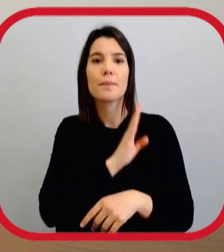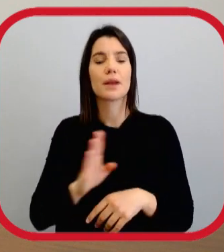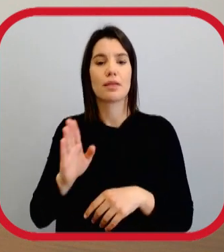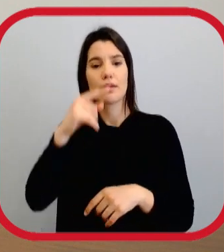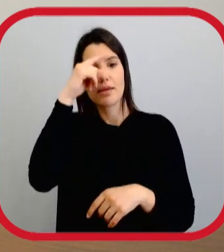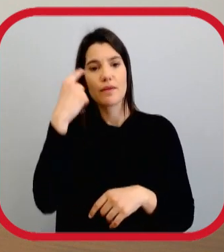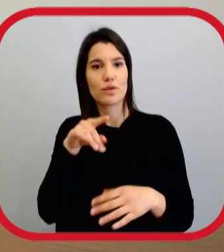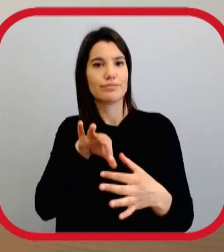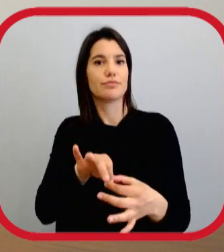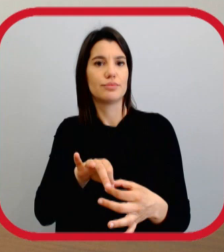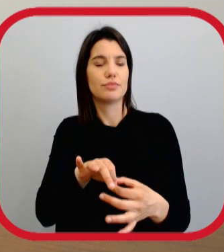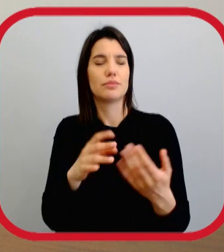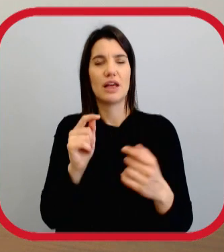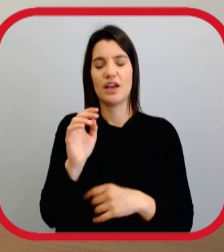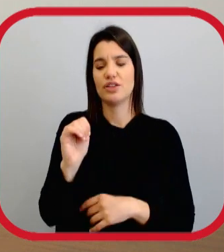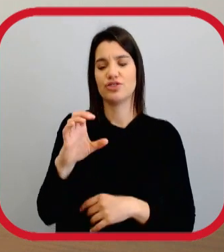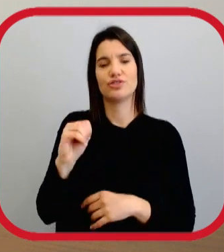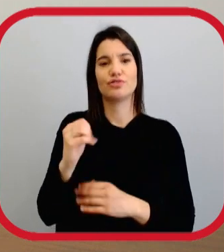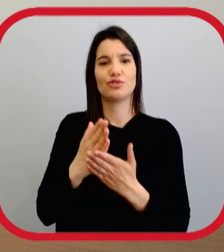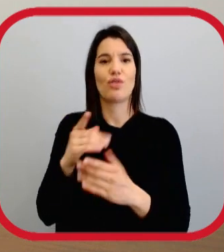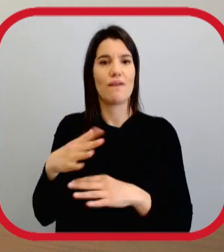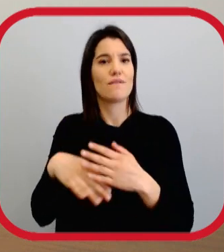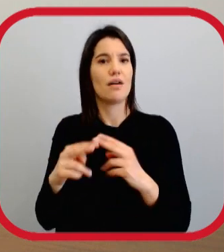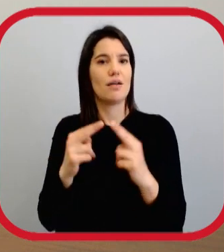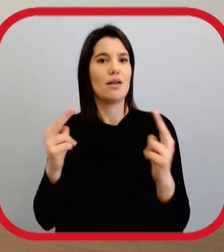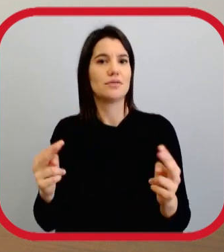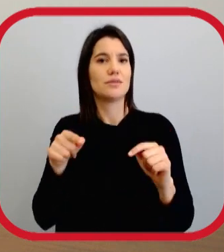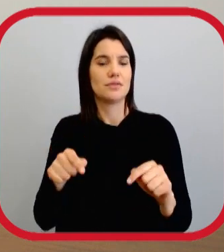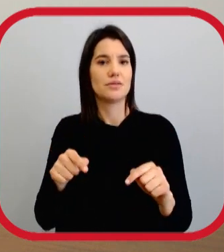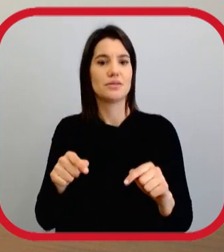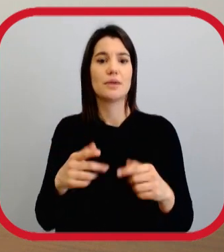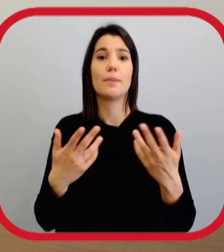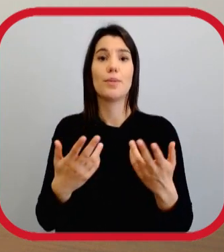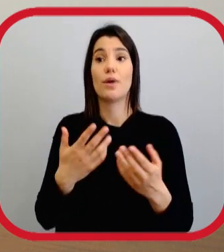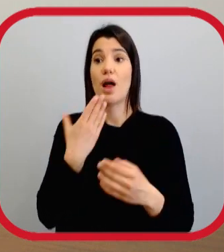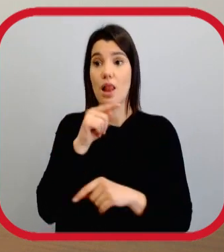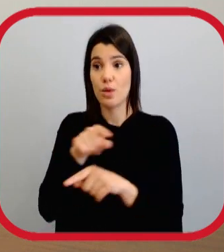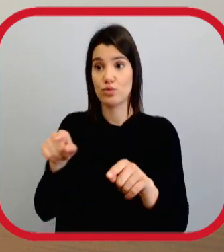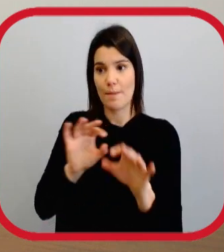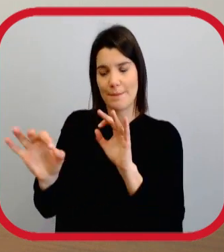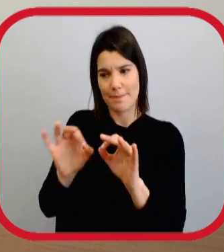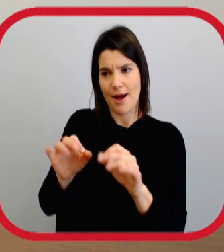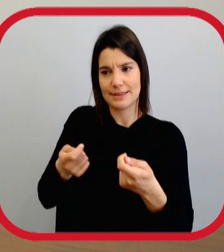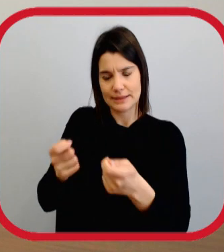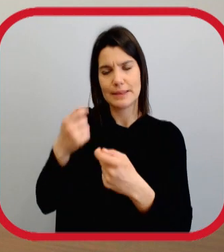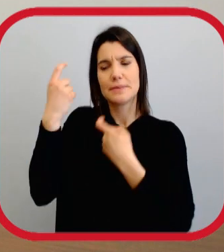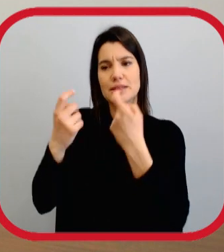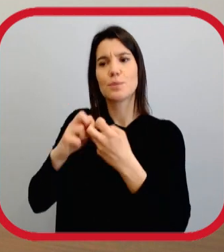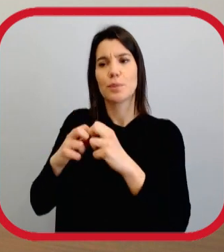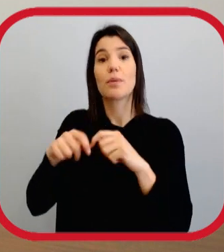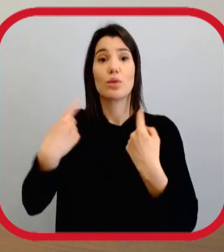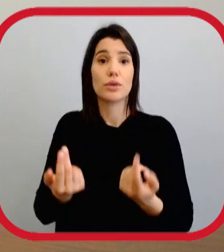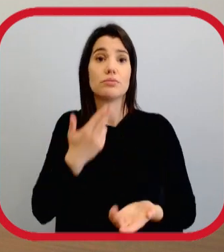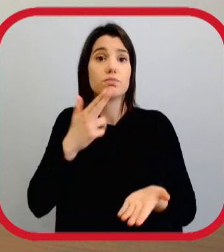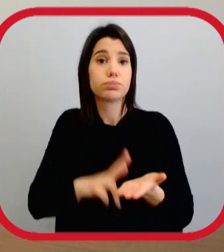mas depois temos alguma dificuldade em implementação prática. E acho que se faz esta ponta muito bem feita, que não só prepara os alunos a pensar sobre os problemas,